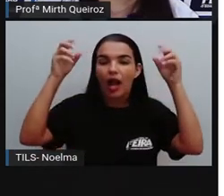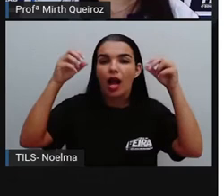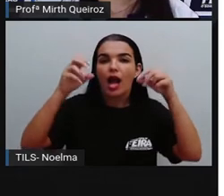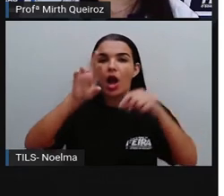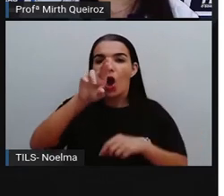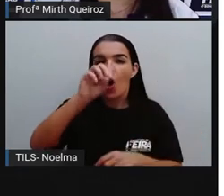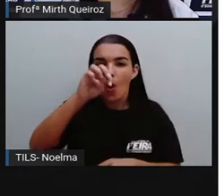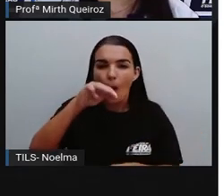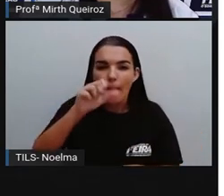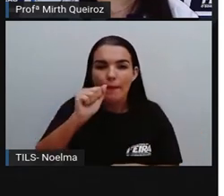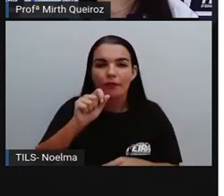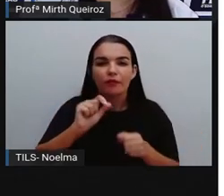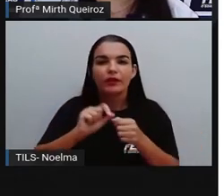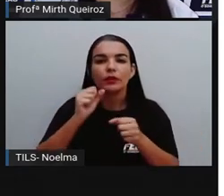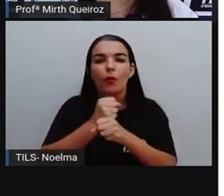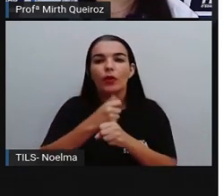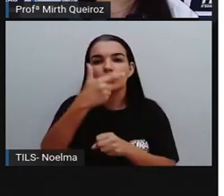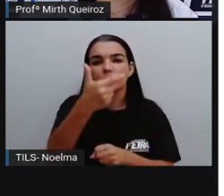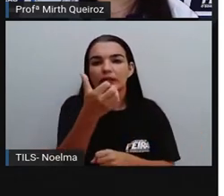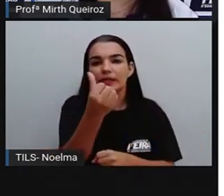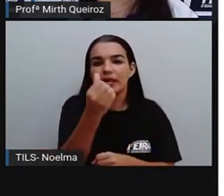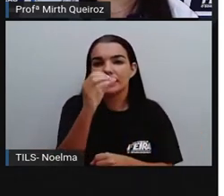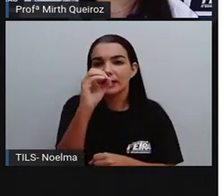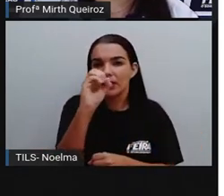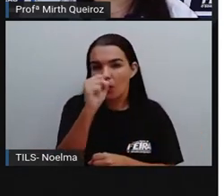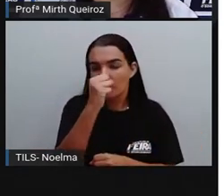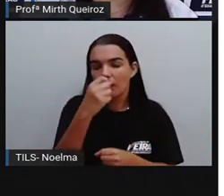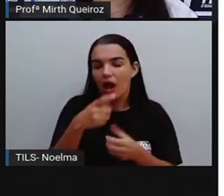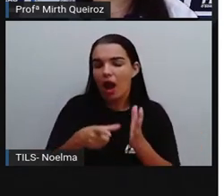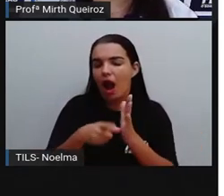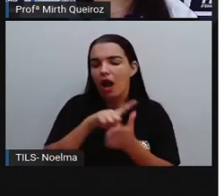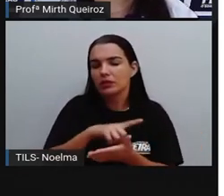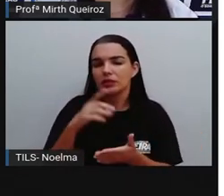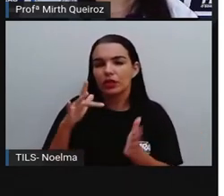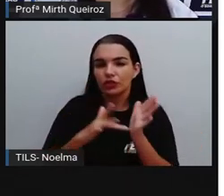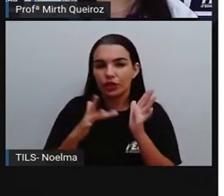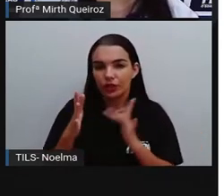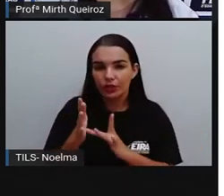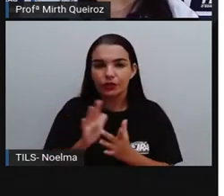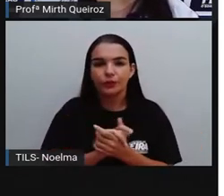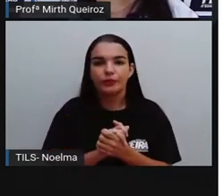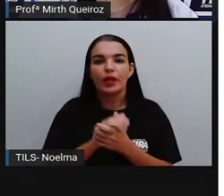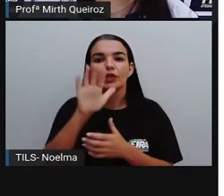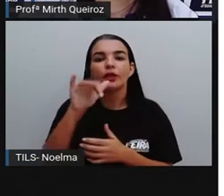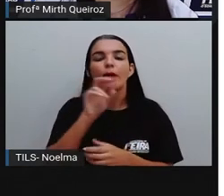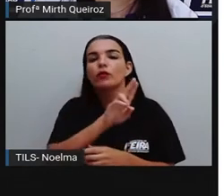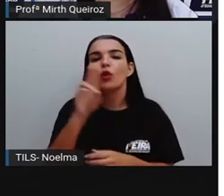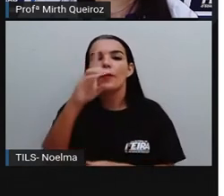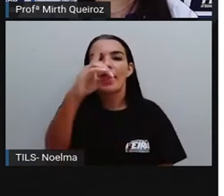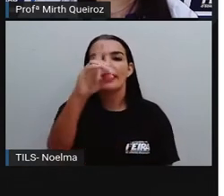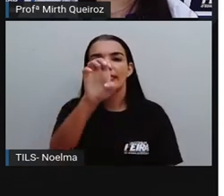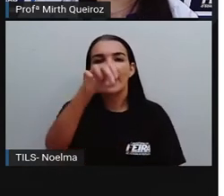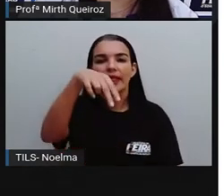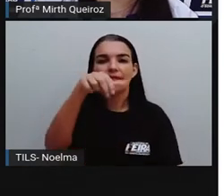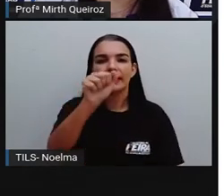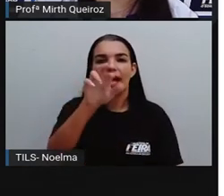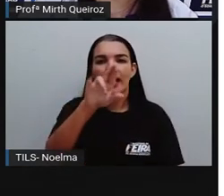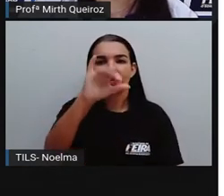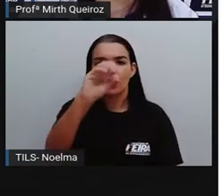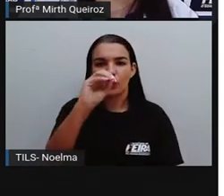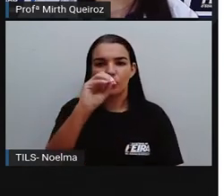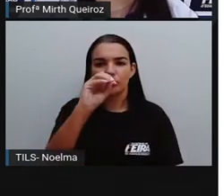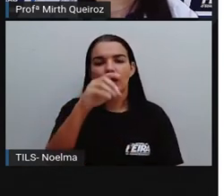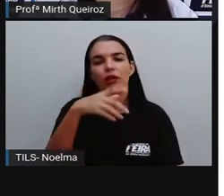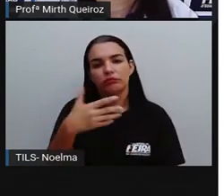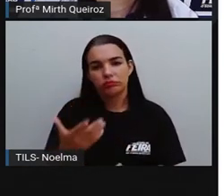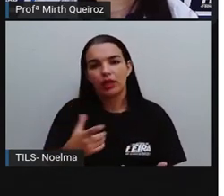268 anos antes de Cristo. E se chamava denário, né?